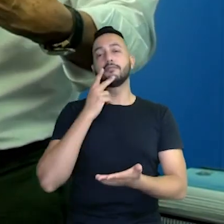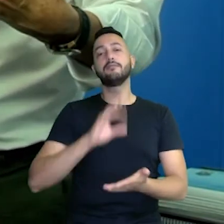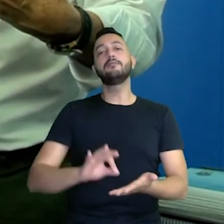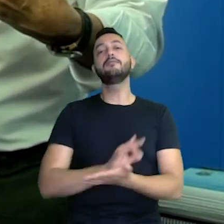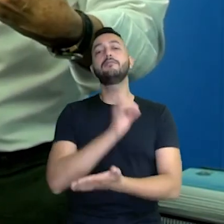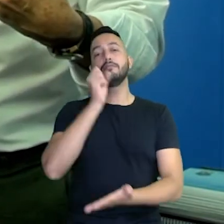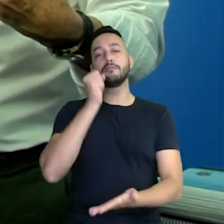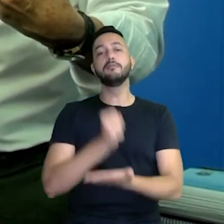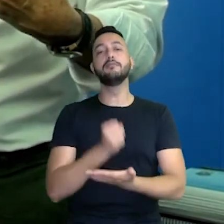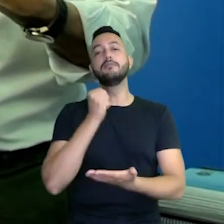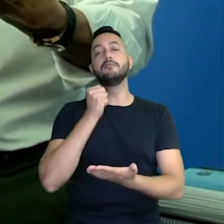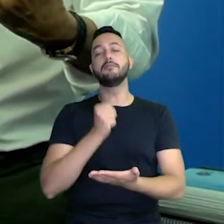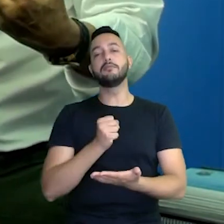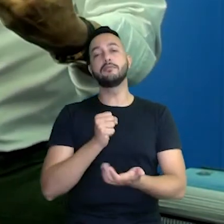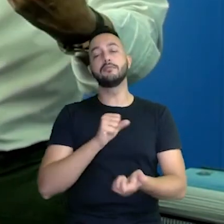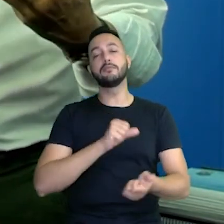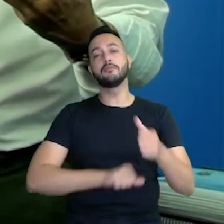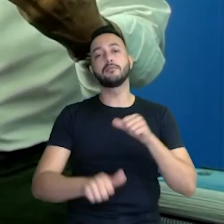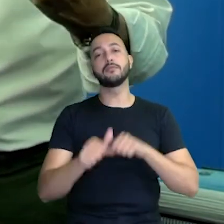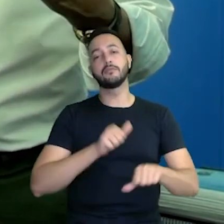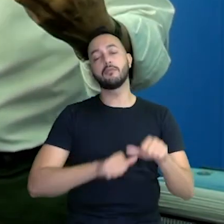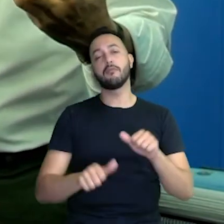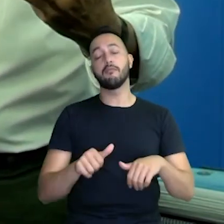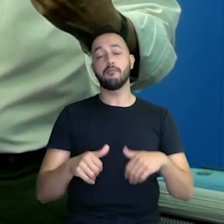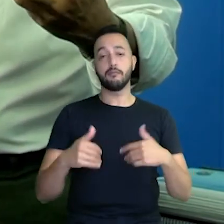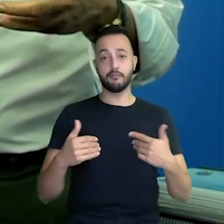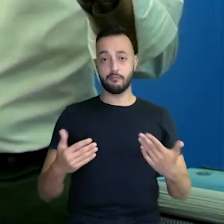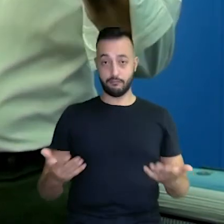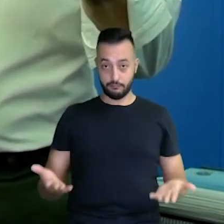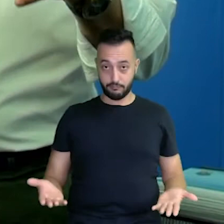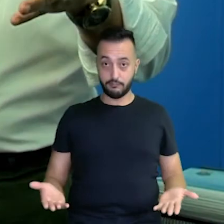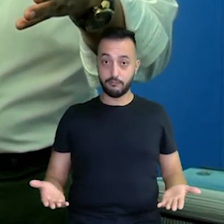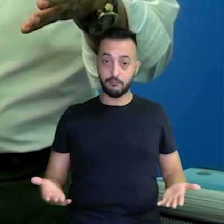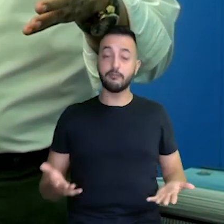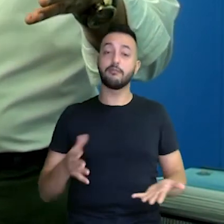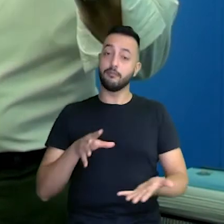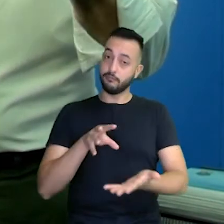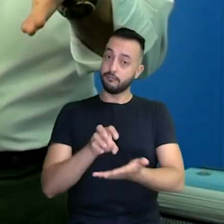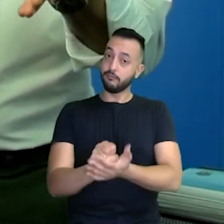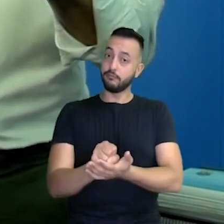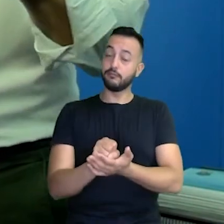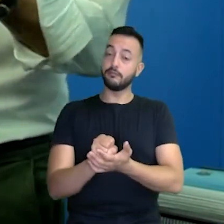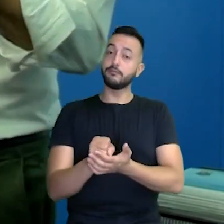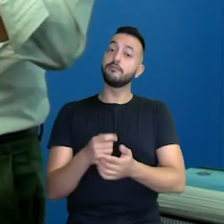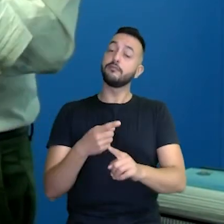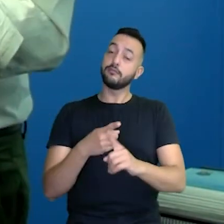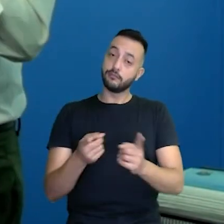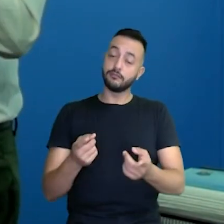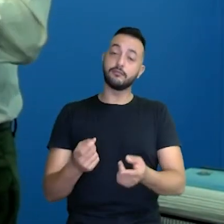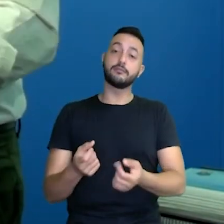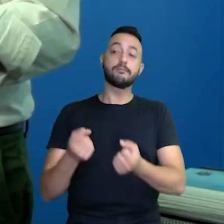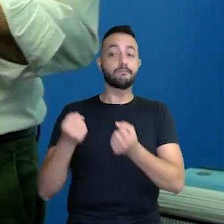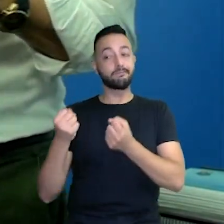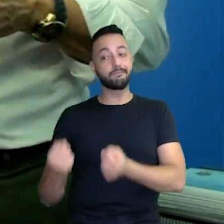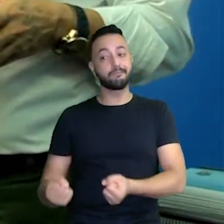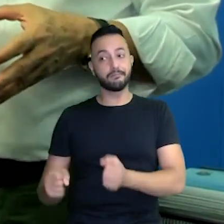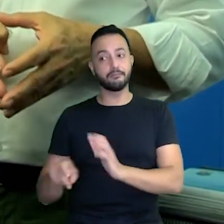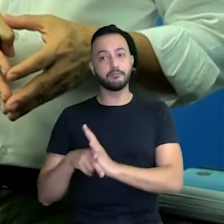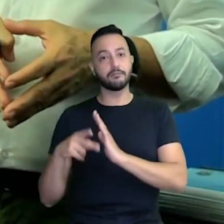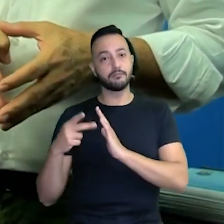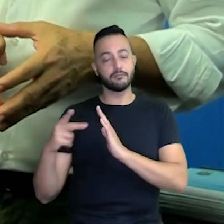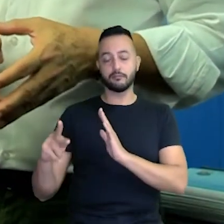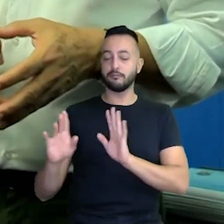da troca. Então, para isso, nós assumimos para tirar mais um encargo das